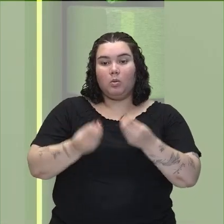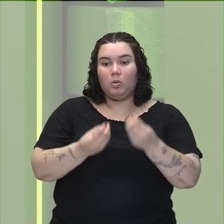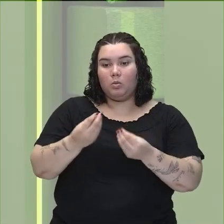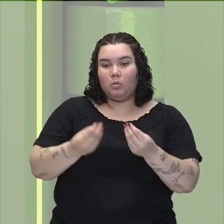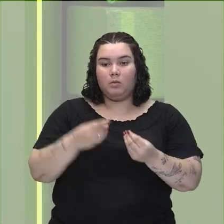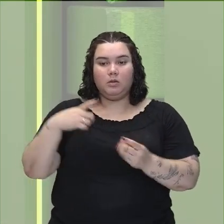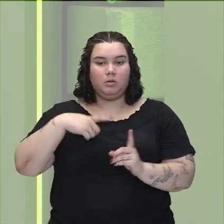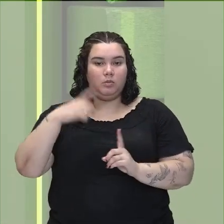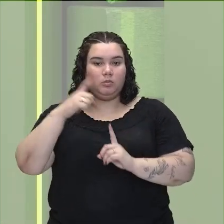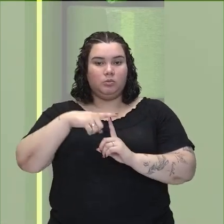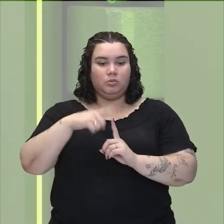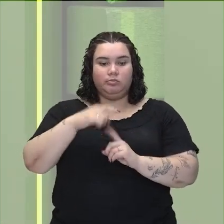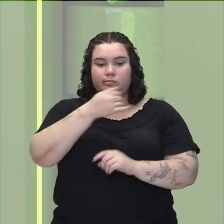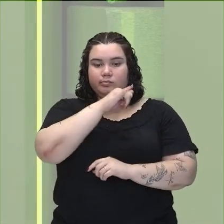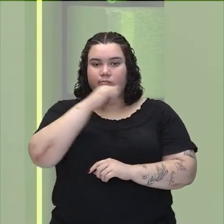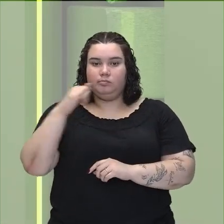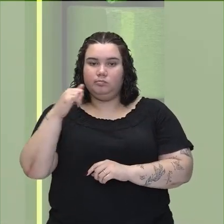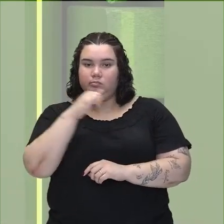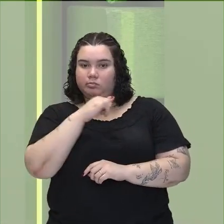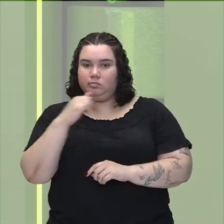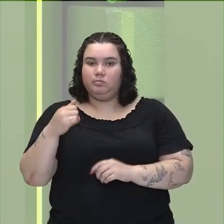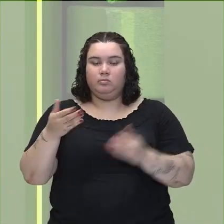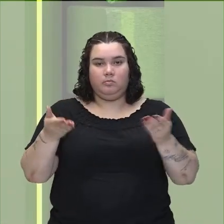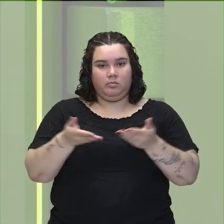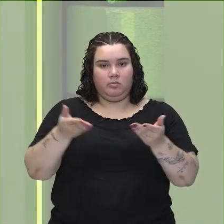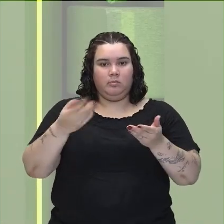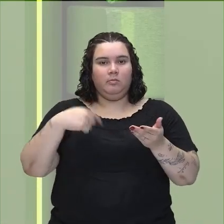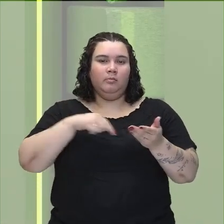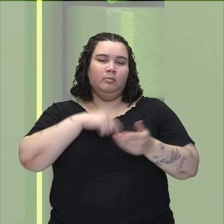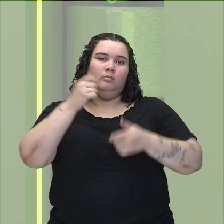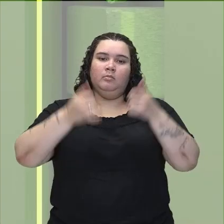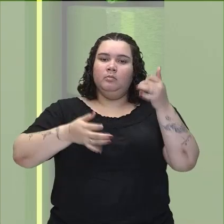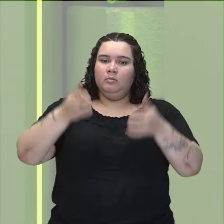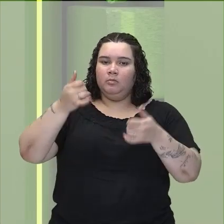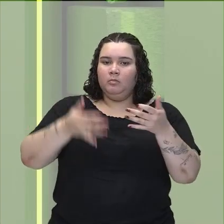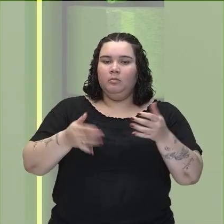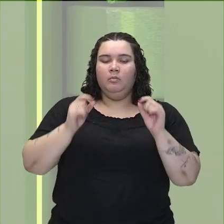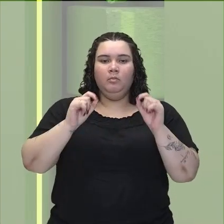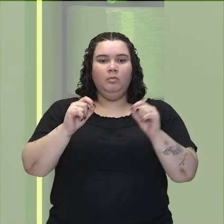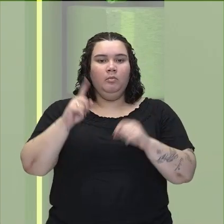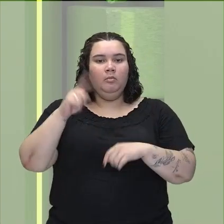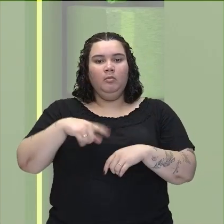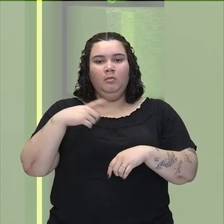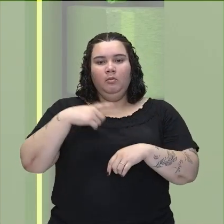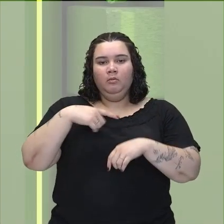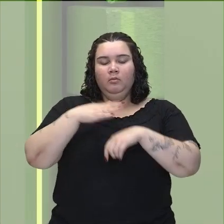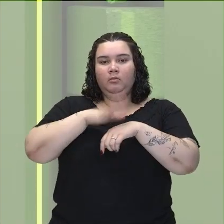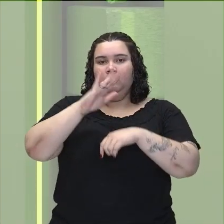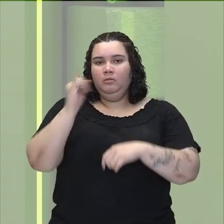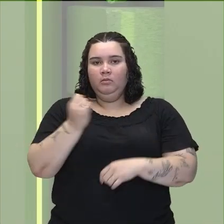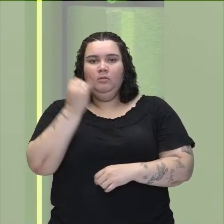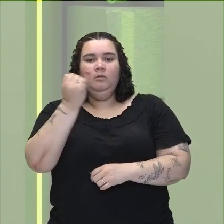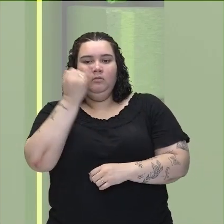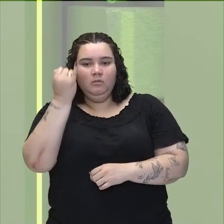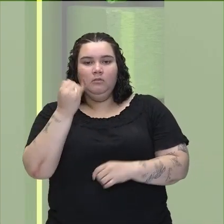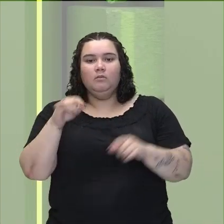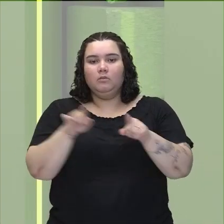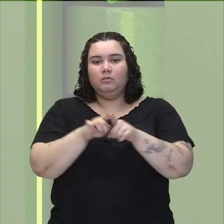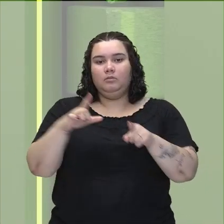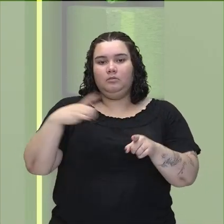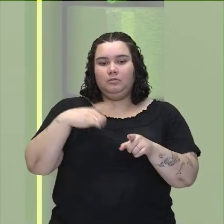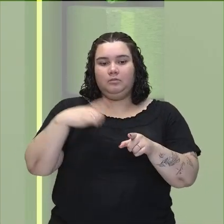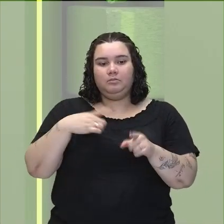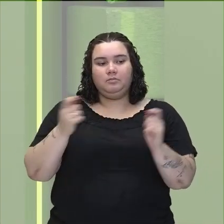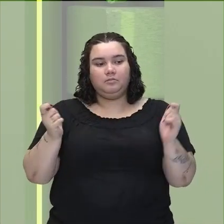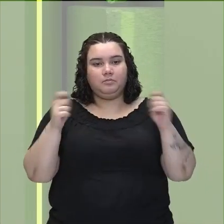tipo de geração da nossa energia, que é essa que nós estamos comentando aqui, que é a mais importante e que tem a maior